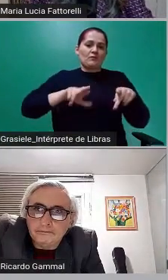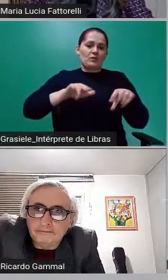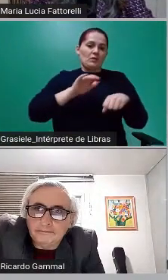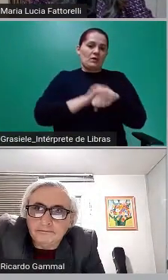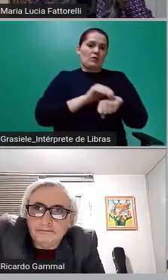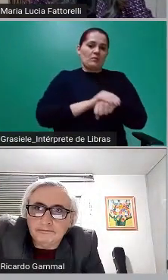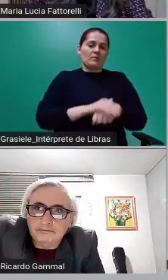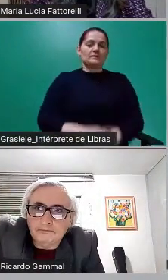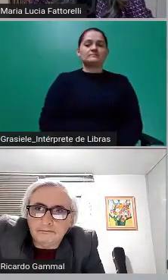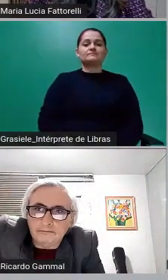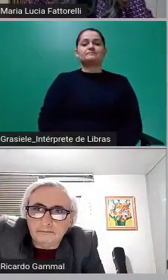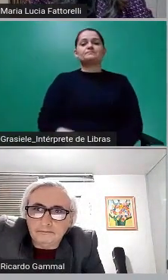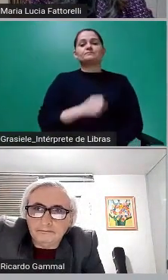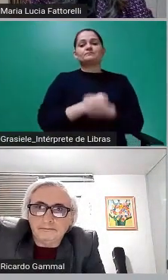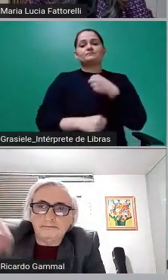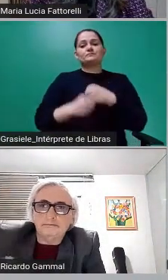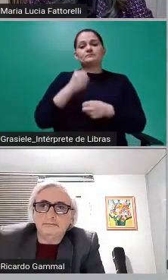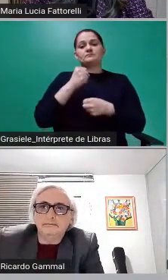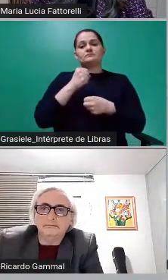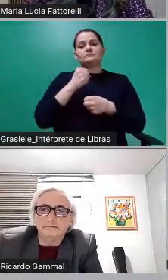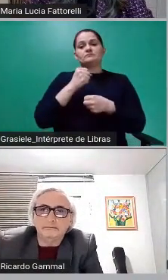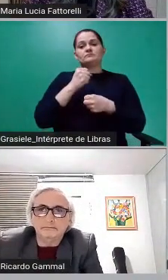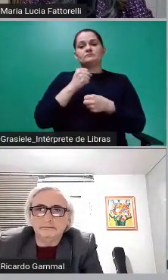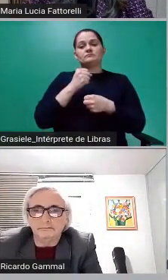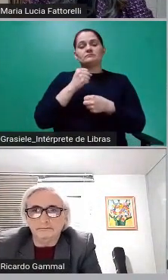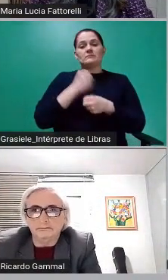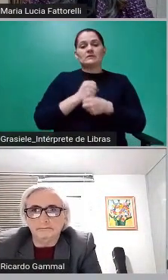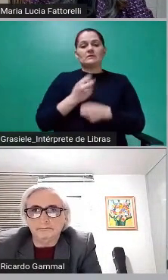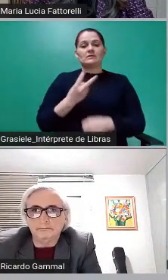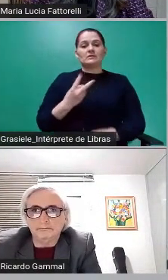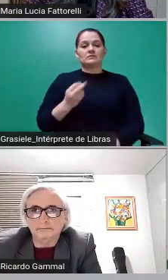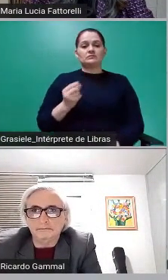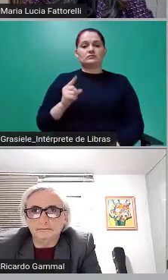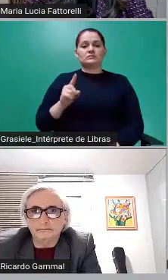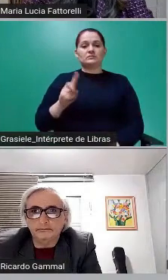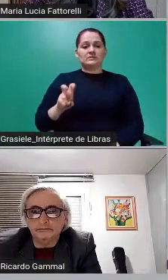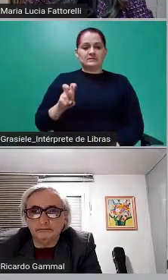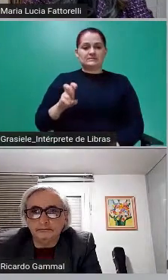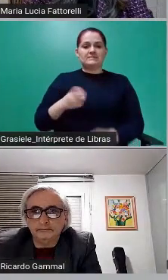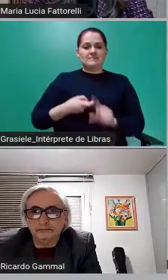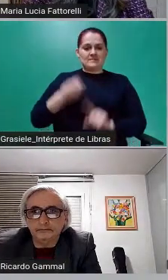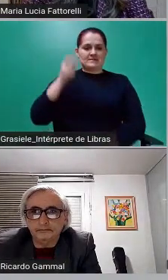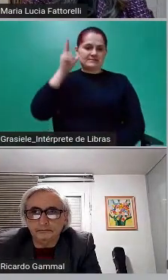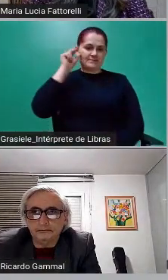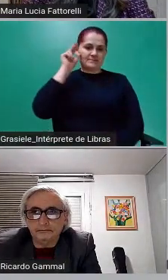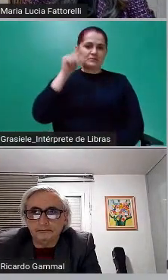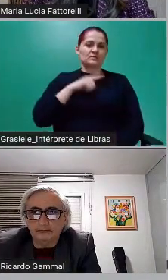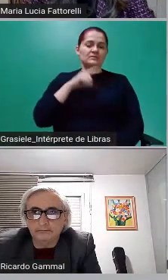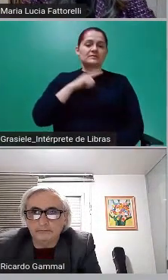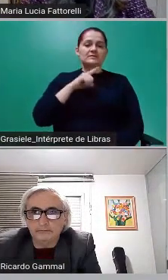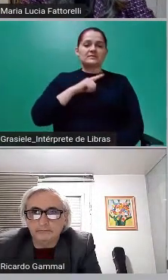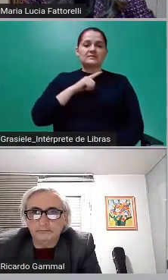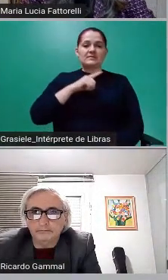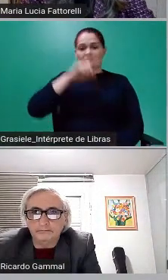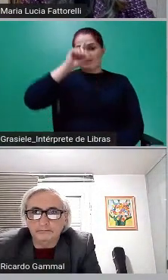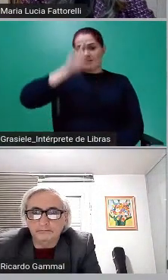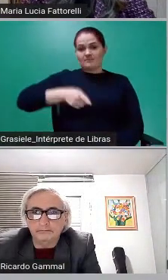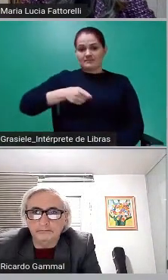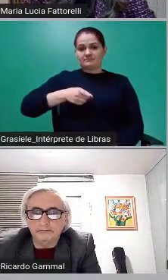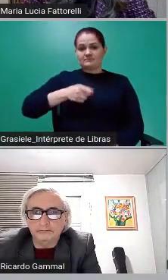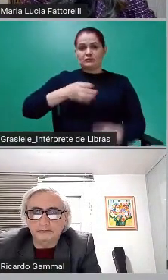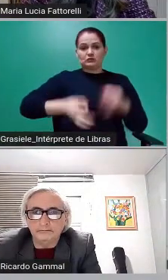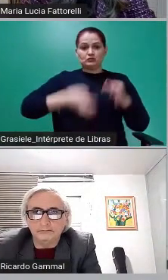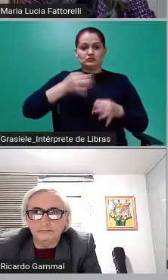houve uma liminar do município de São Paulo para obrigar a